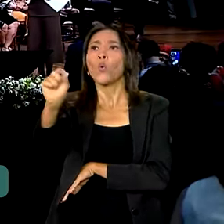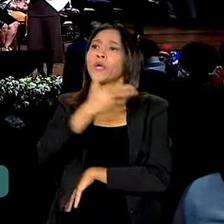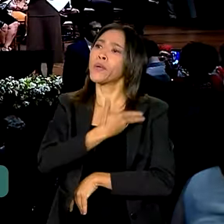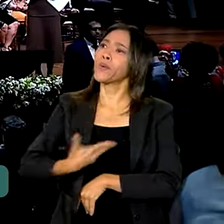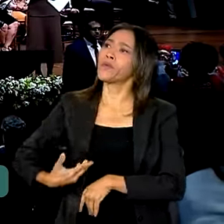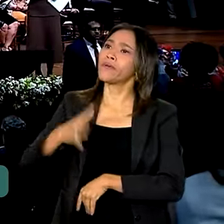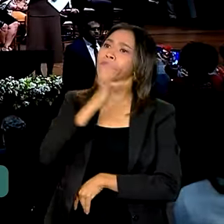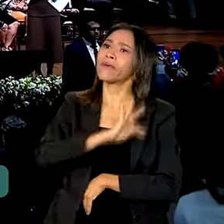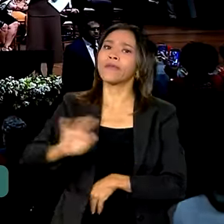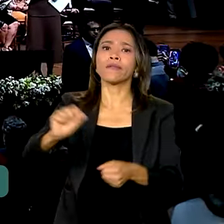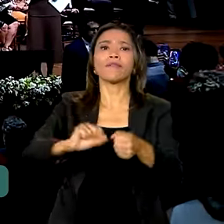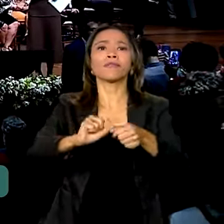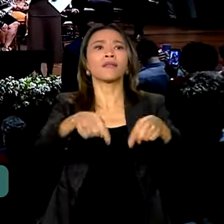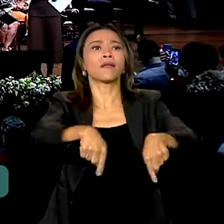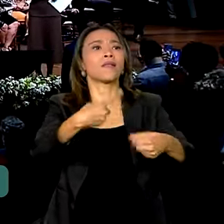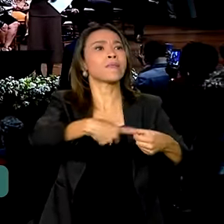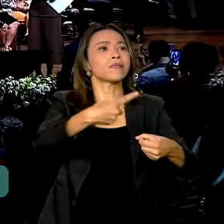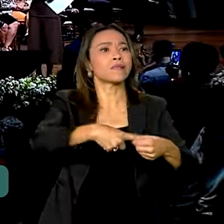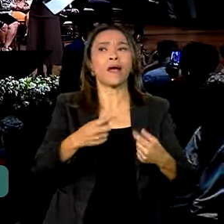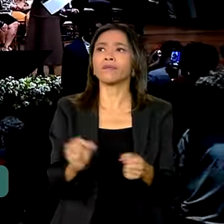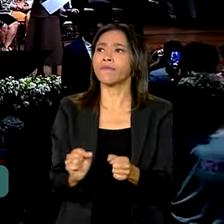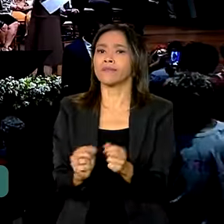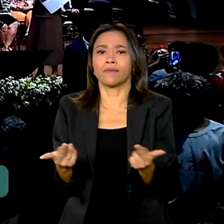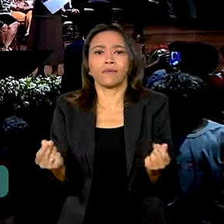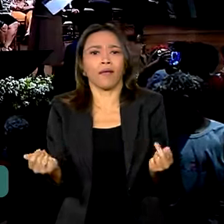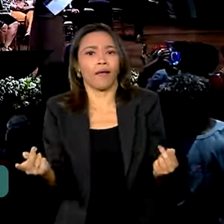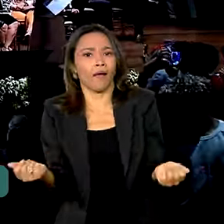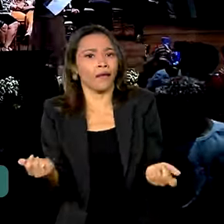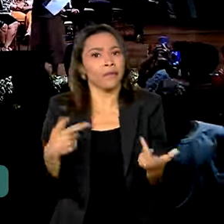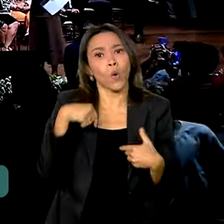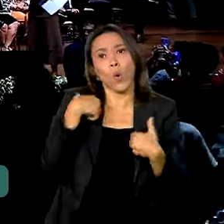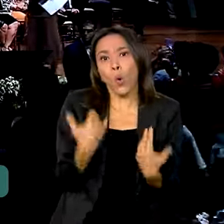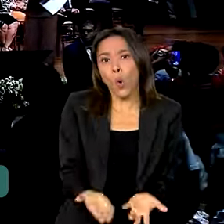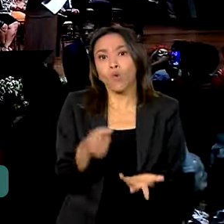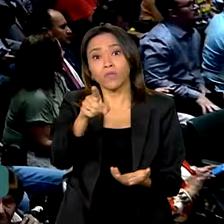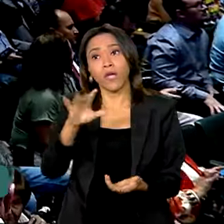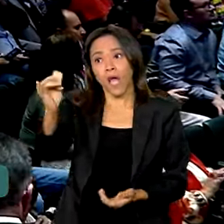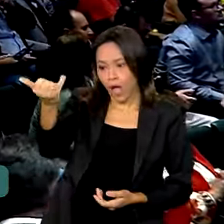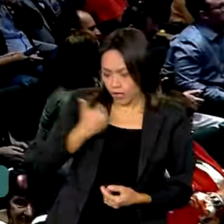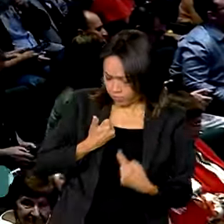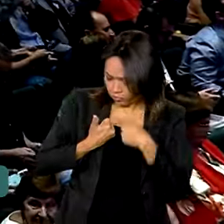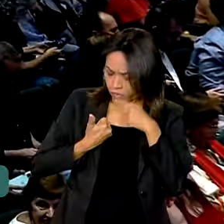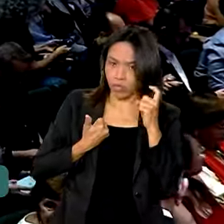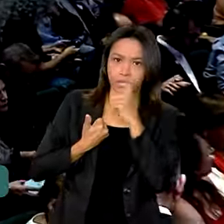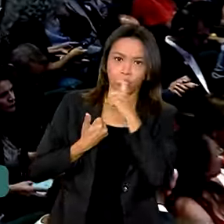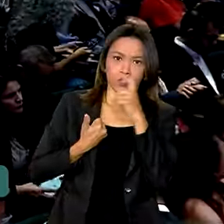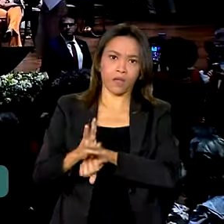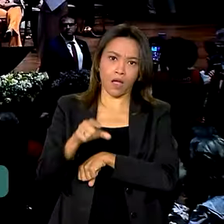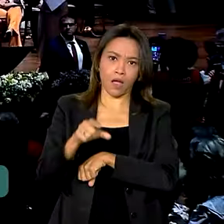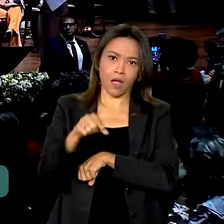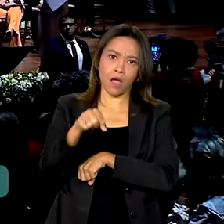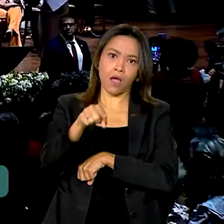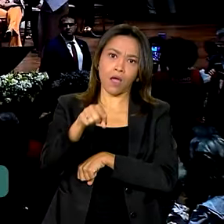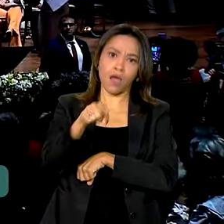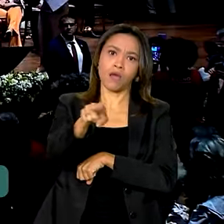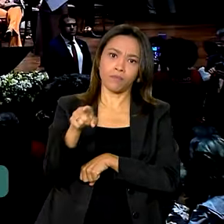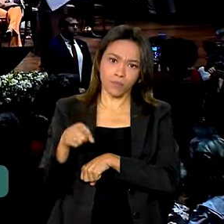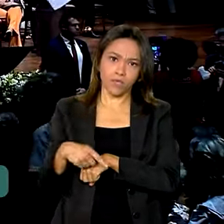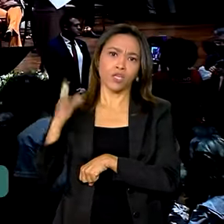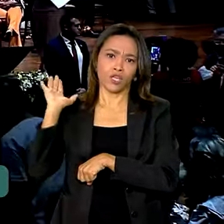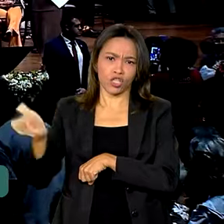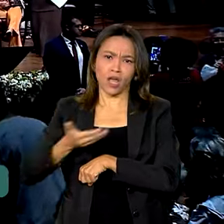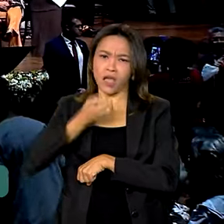federal está fazendo aqui no meu município? Não está fazendo nada? Ou você recebe aquela notícia mentirosa no WhatsApp, como várias